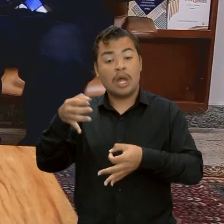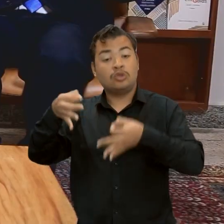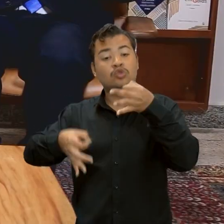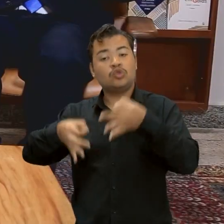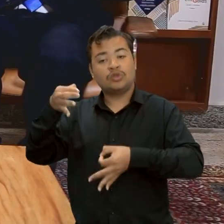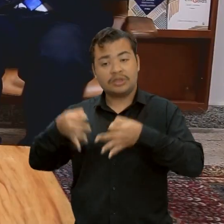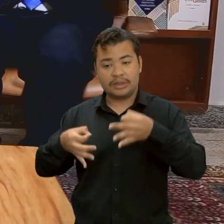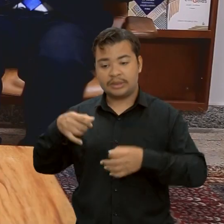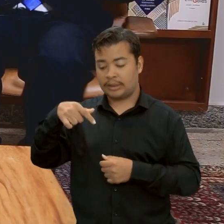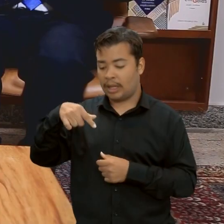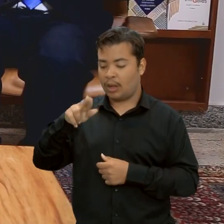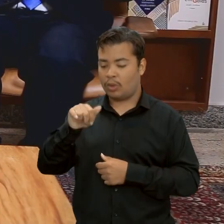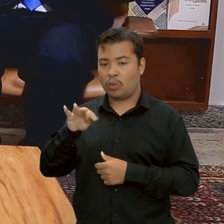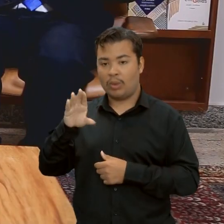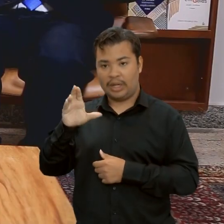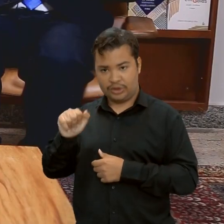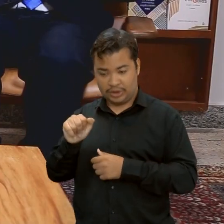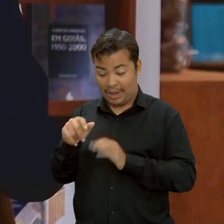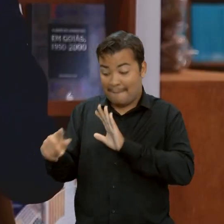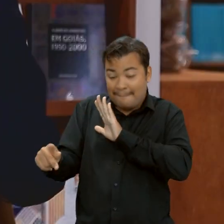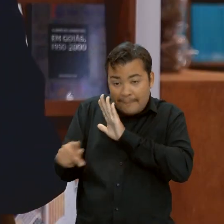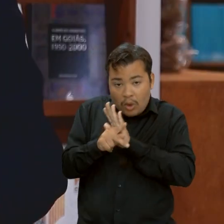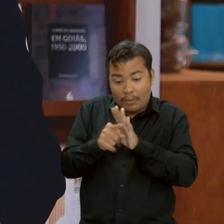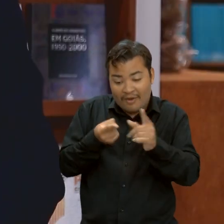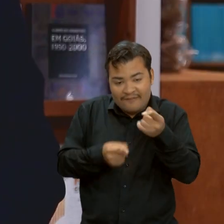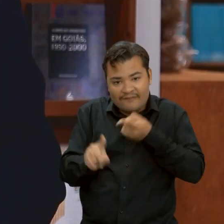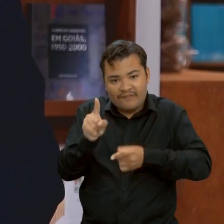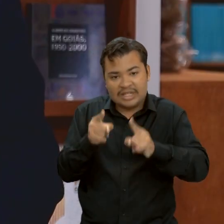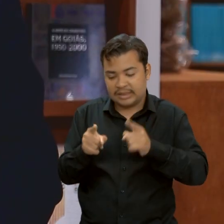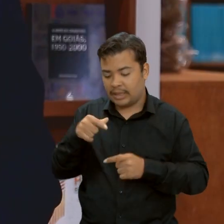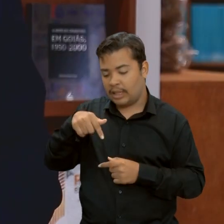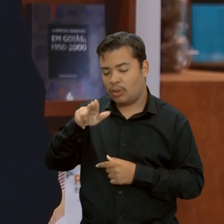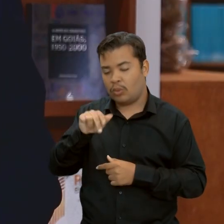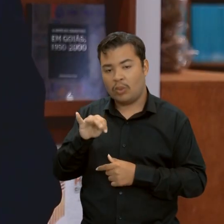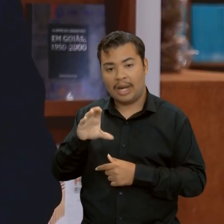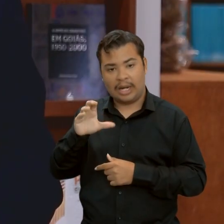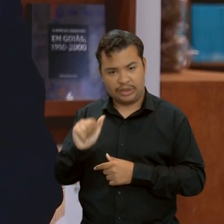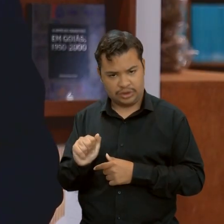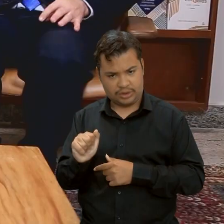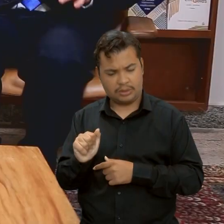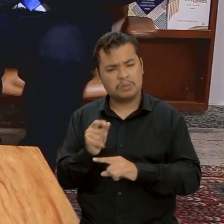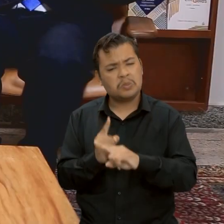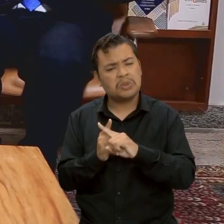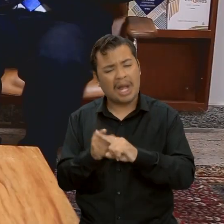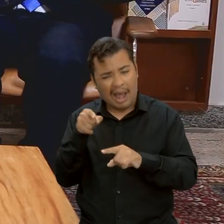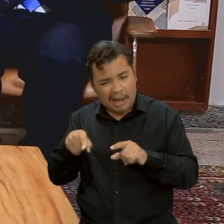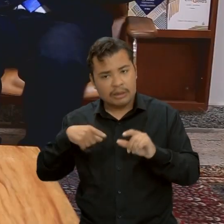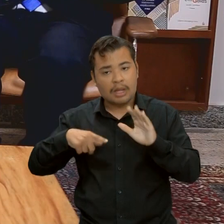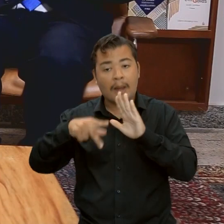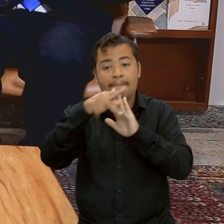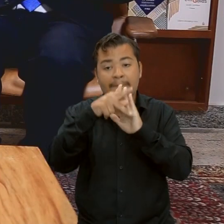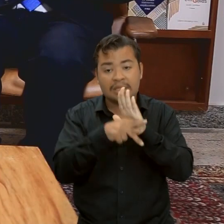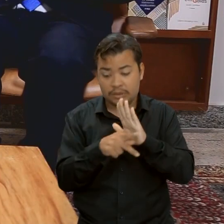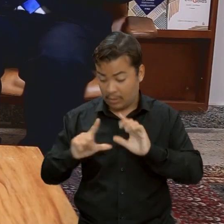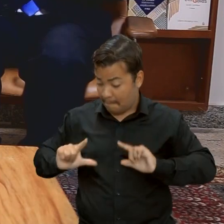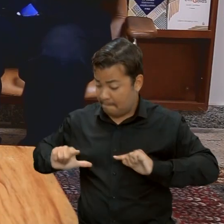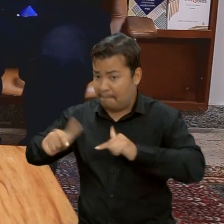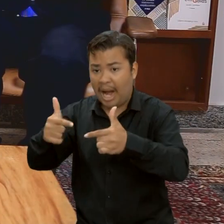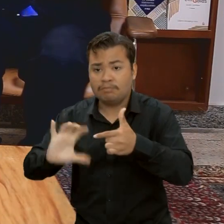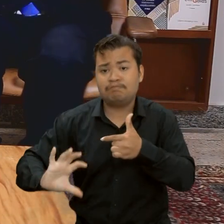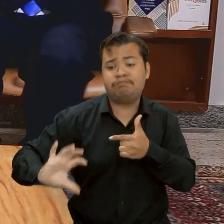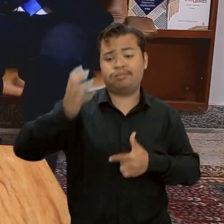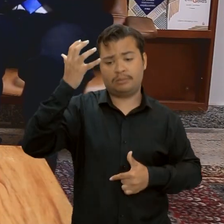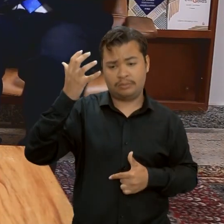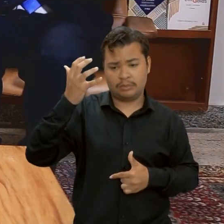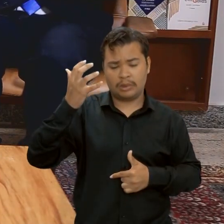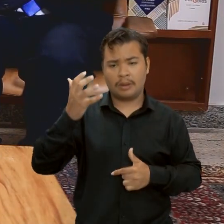A divinda da física quântica. Porque a física quântica, ela tem princípios. Toda a ação provoca uma reação. Mas nem